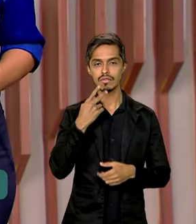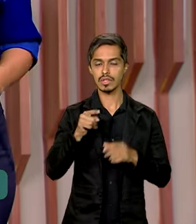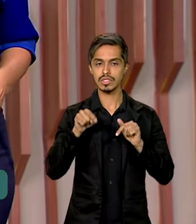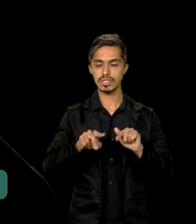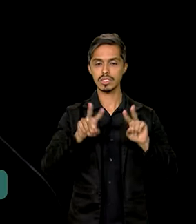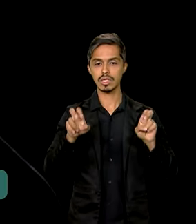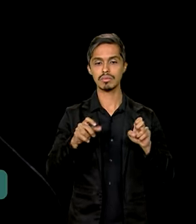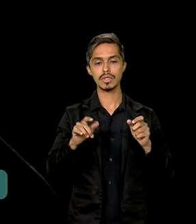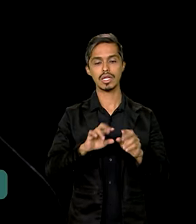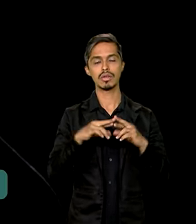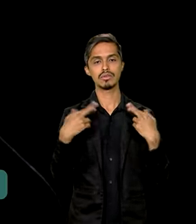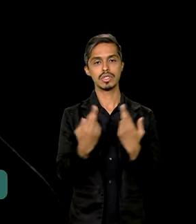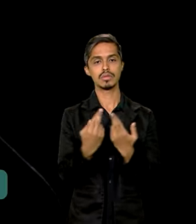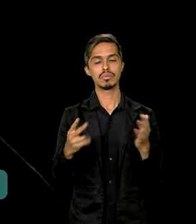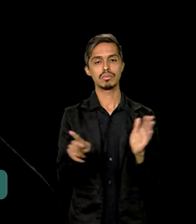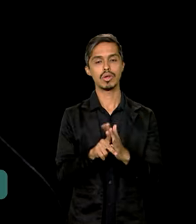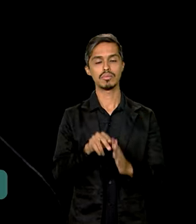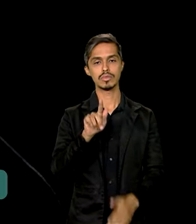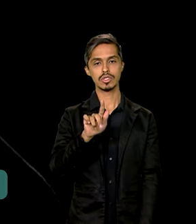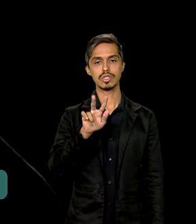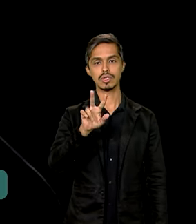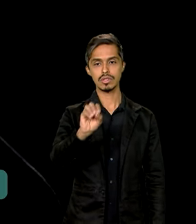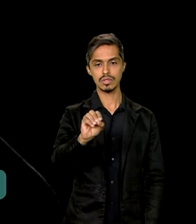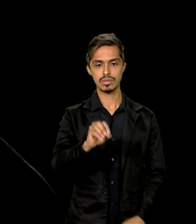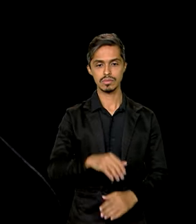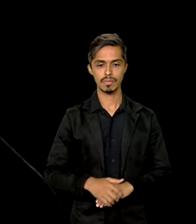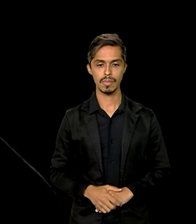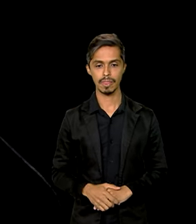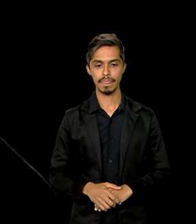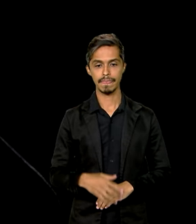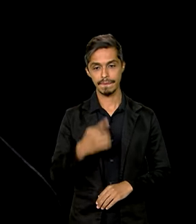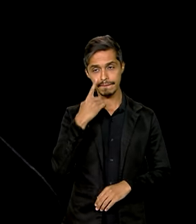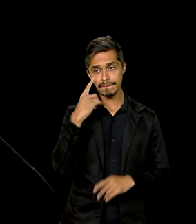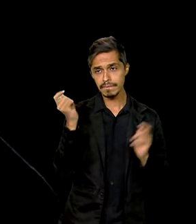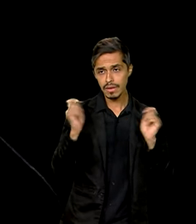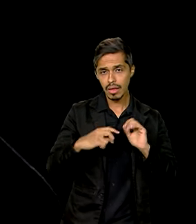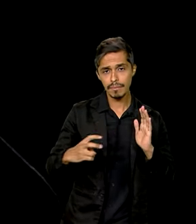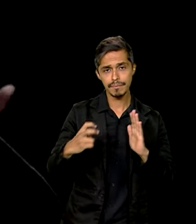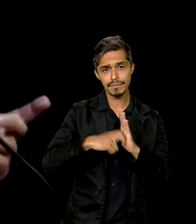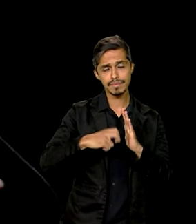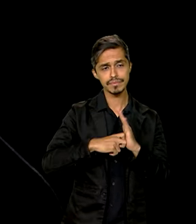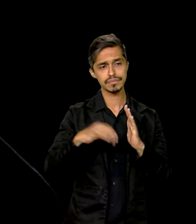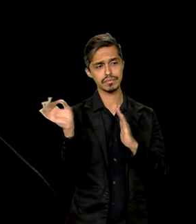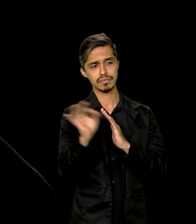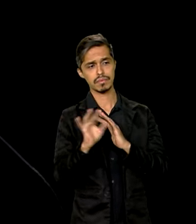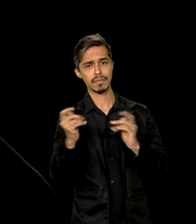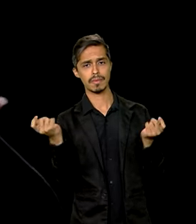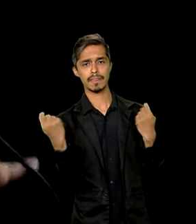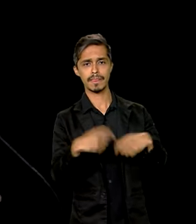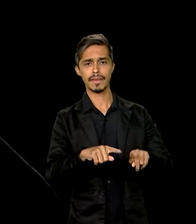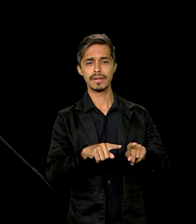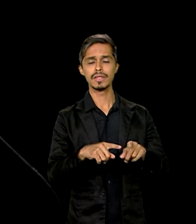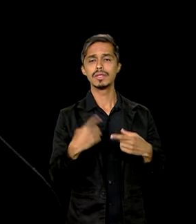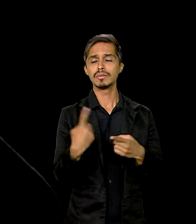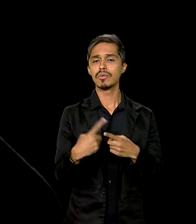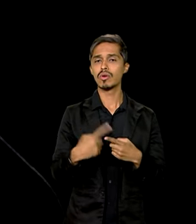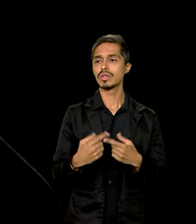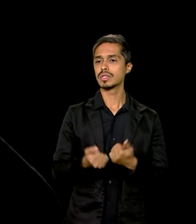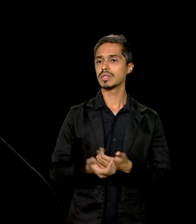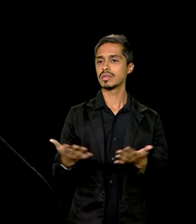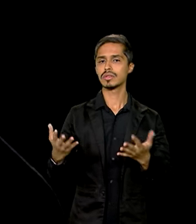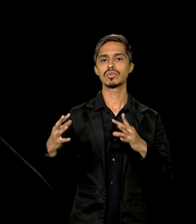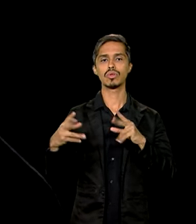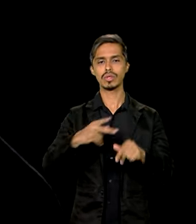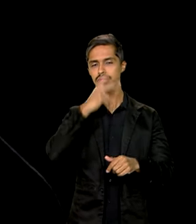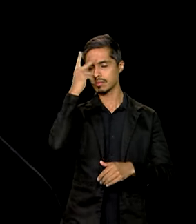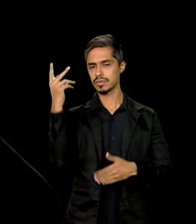Brasília. É possível a cooperação internacional, em termos de taxação, para benefício mútuo de todos os países envolvidos.